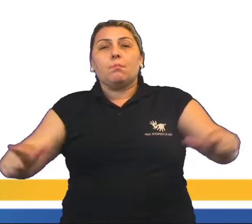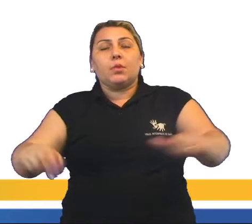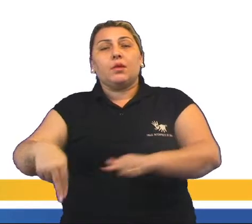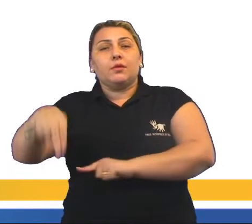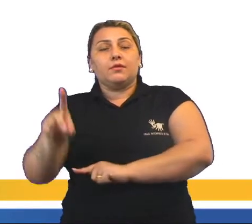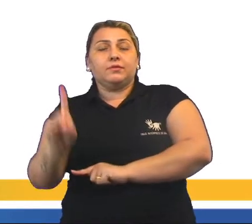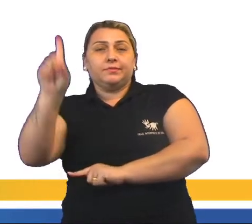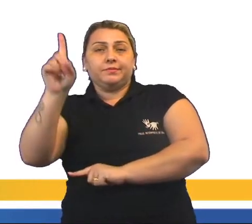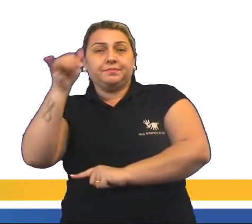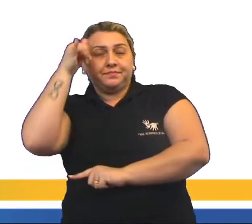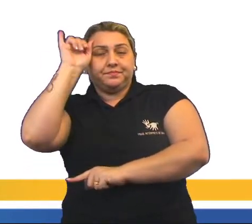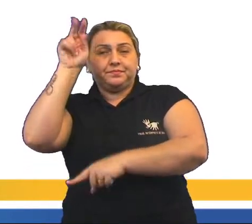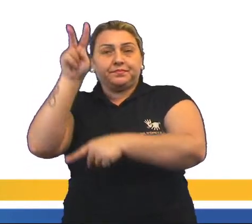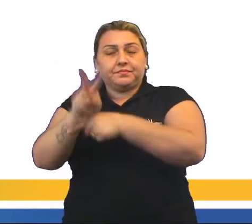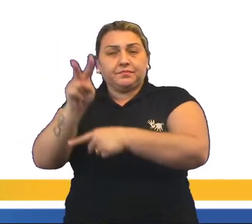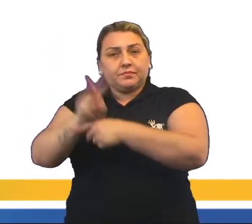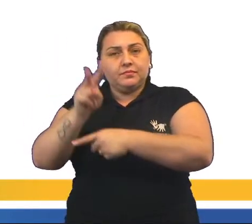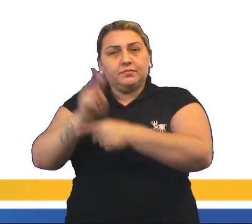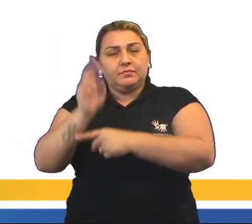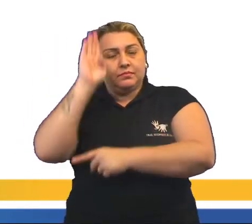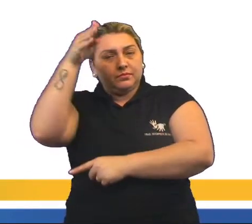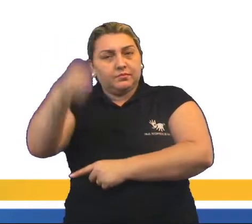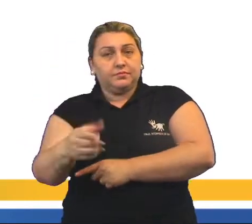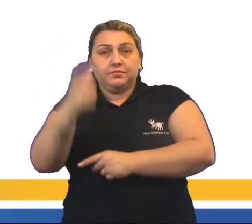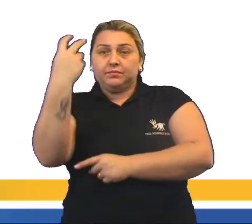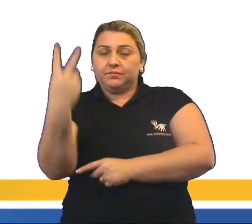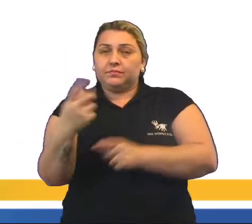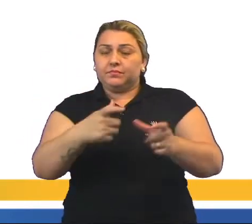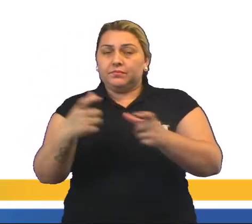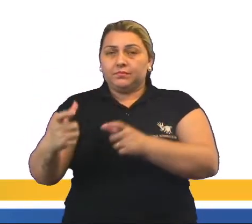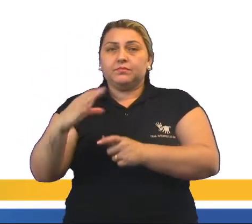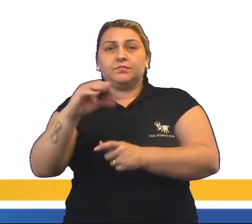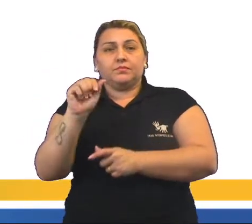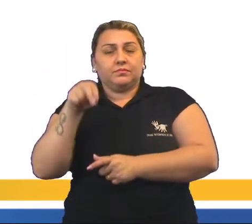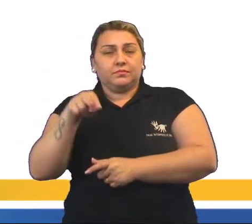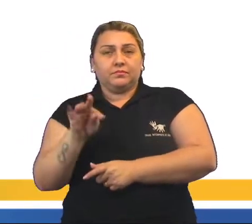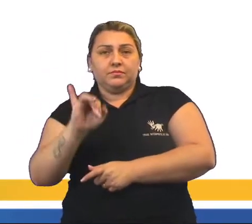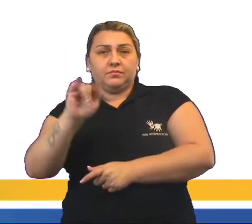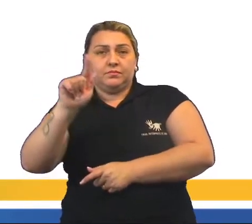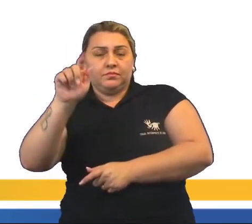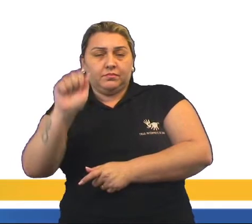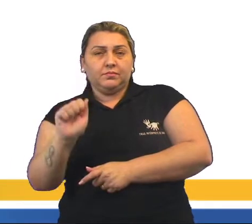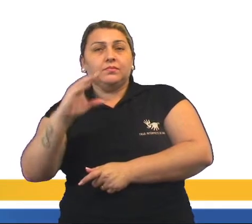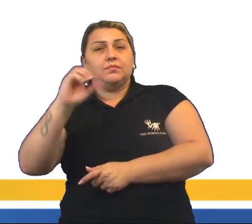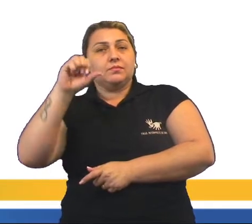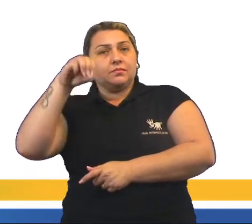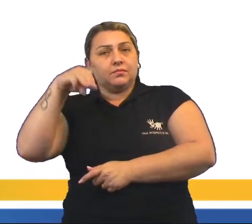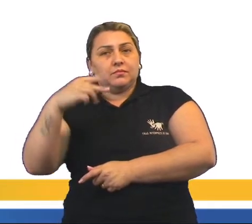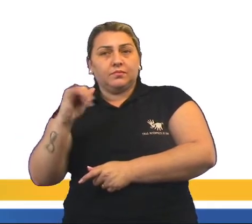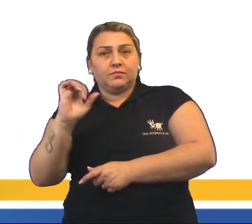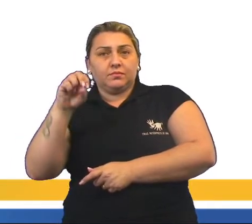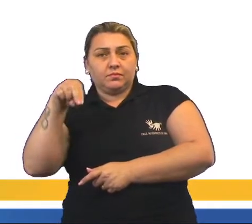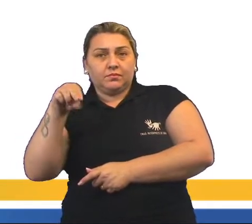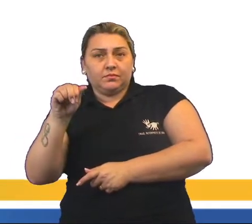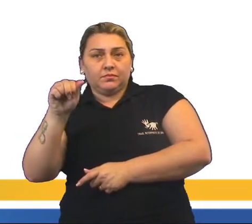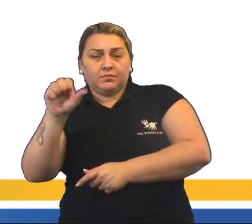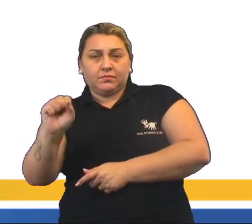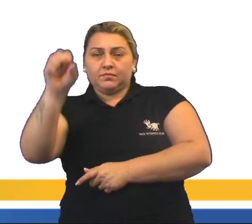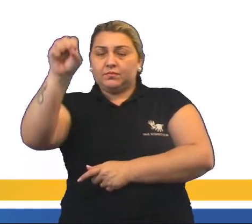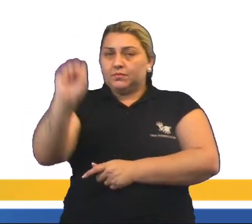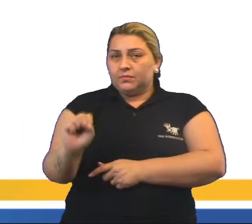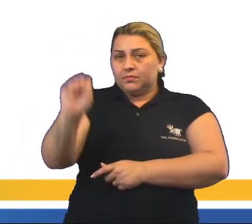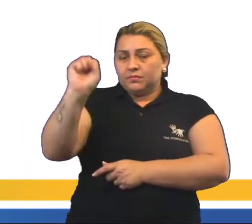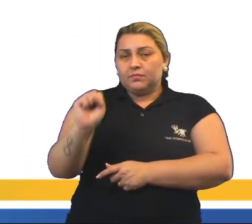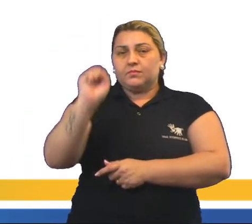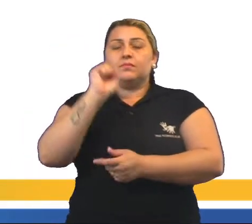pecuária desenvolveu-se principalmente em dois lugares, Caatinga do Nordeste e Campinas do Sul. Então, como nós podemos ver aqui